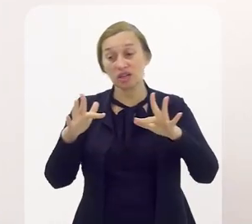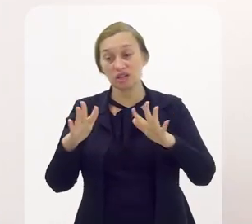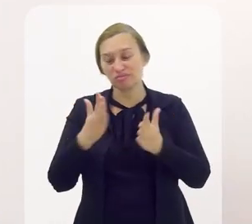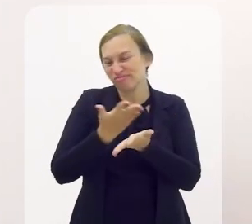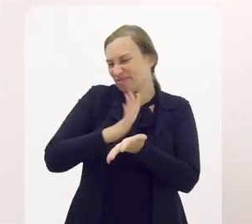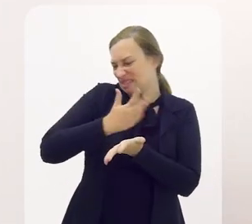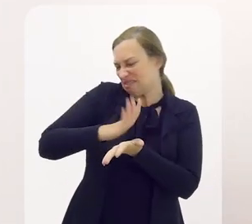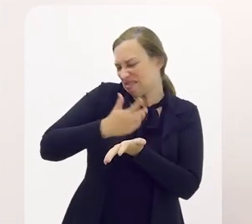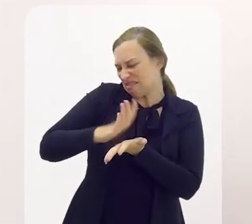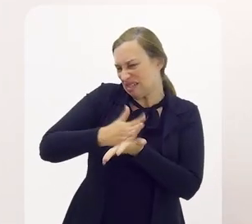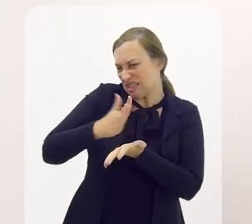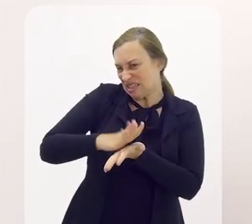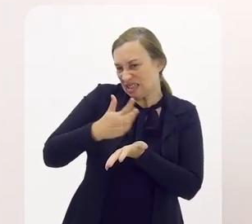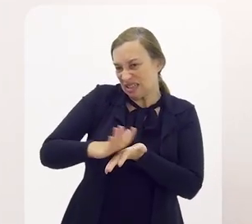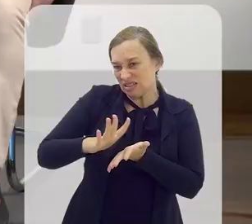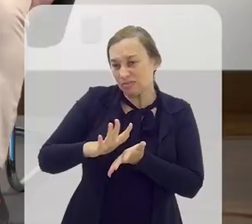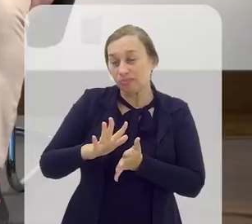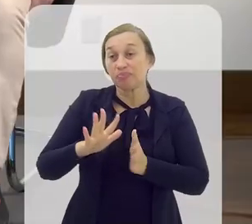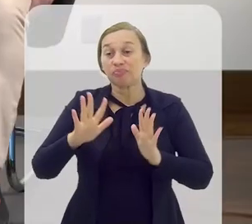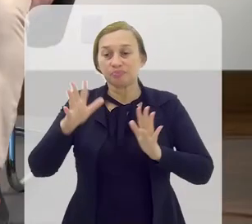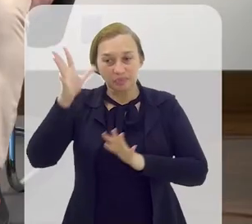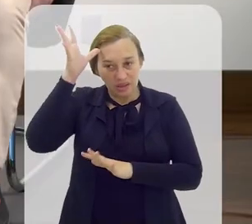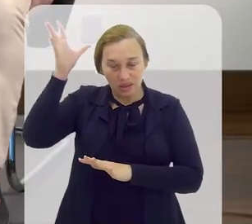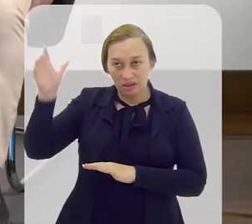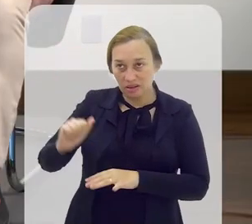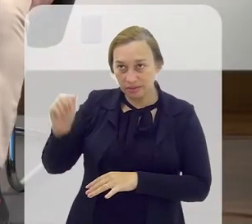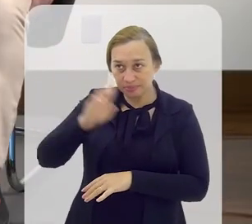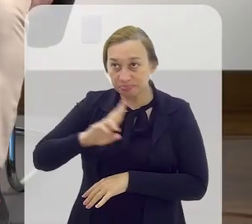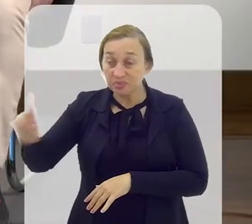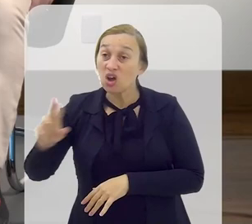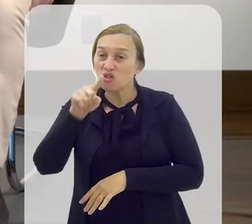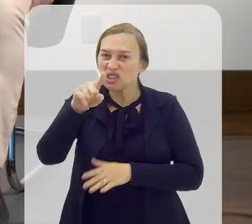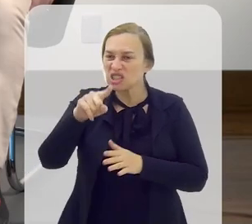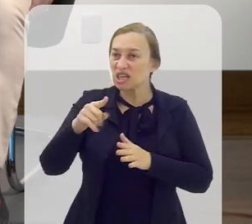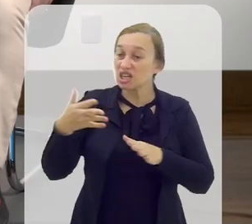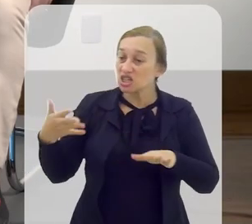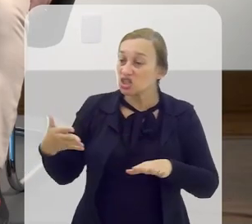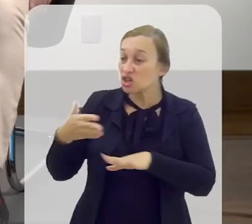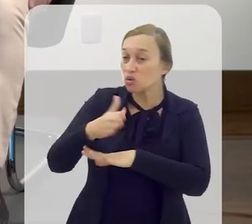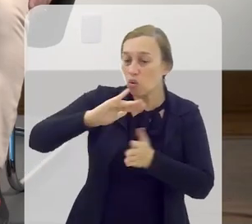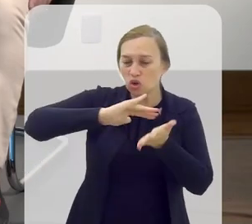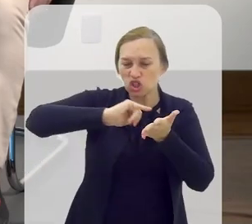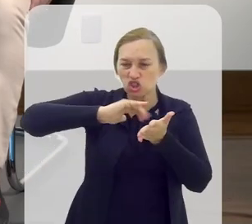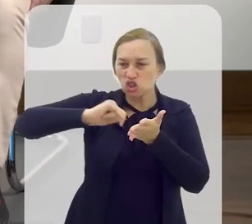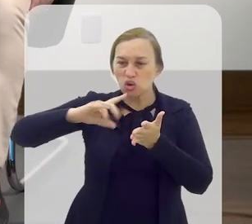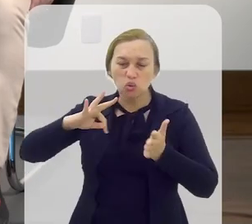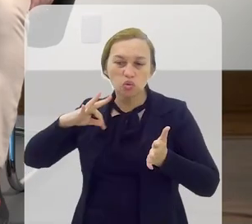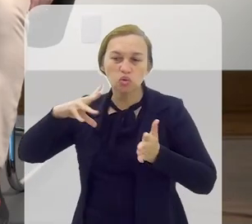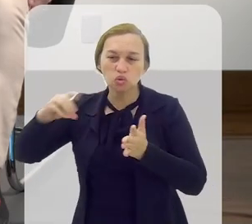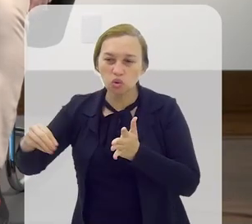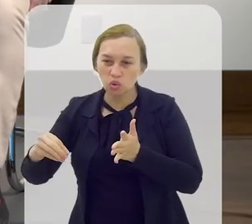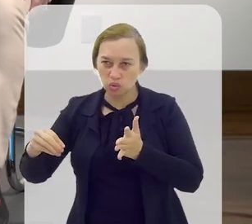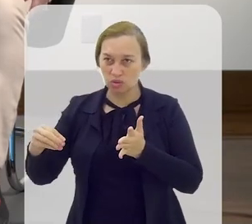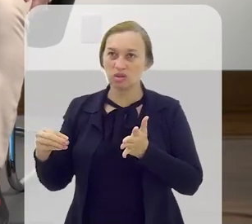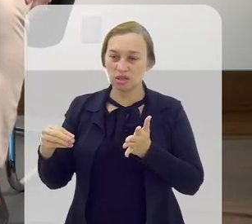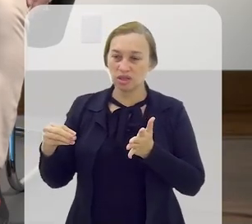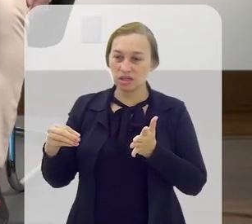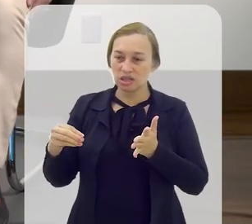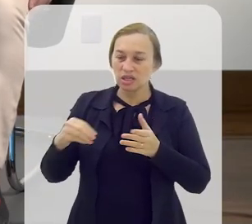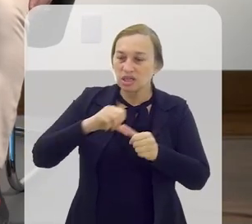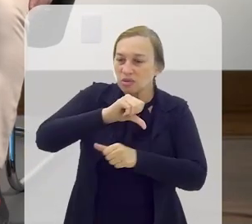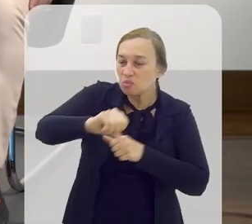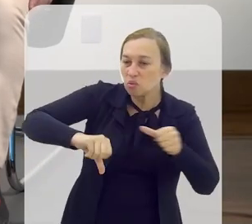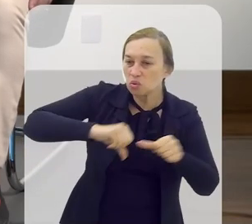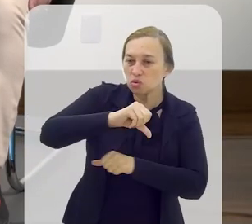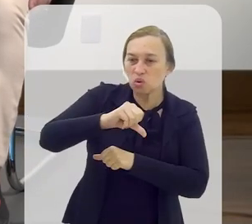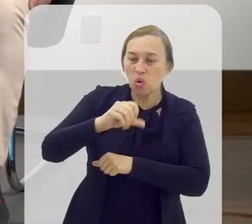a religião de matrizes africanas. E aí você veio, desconstruiu essa história e contou ela de